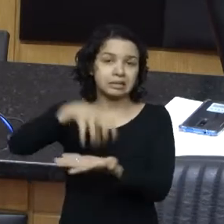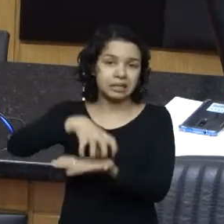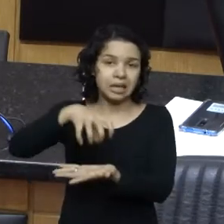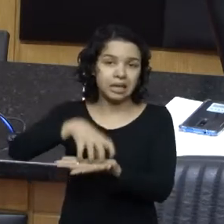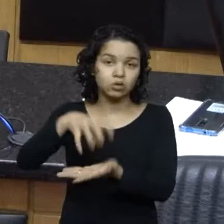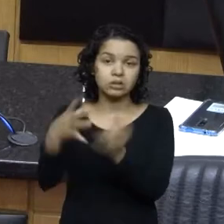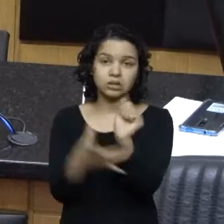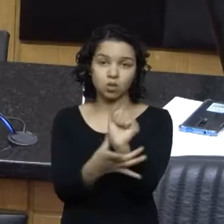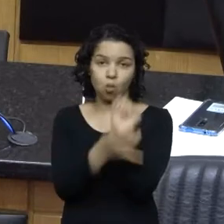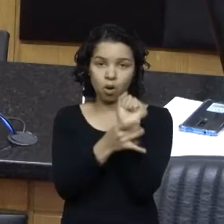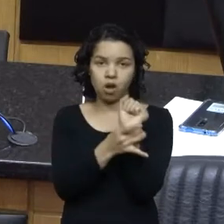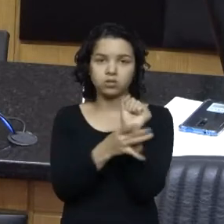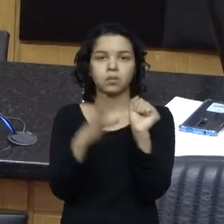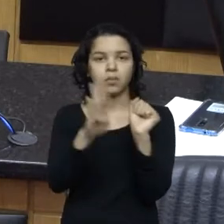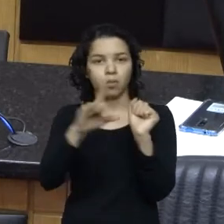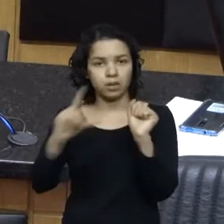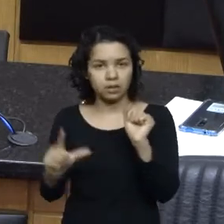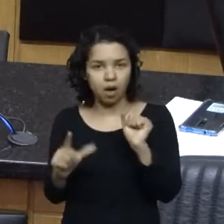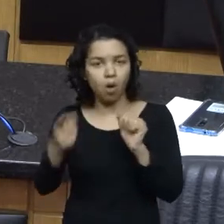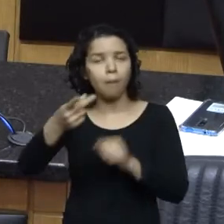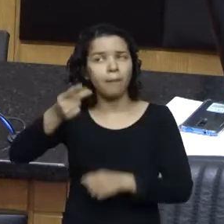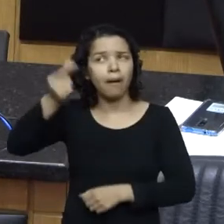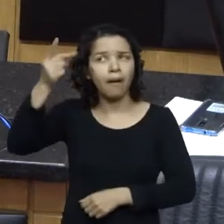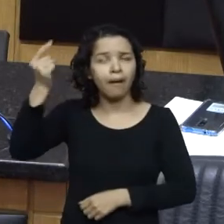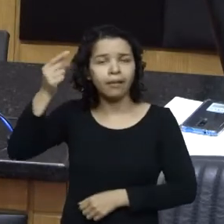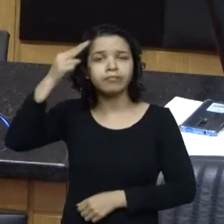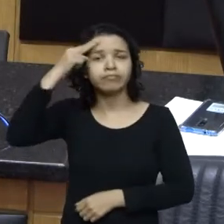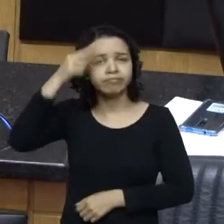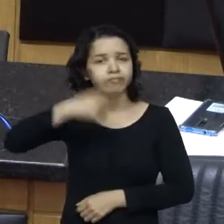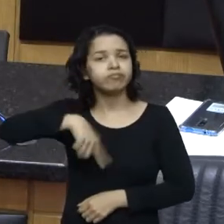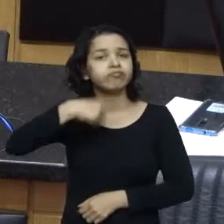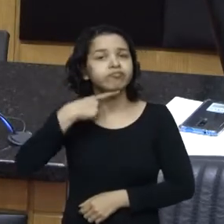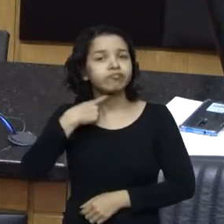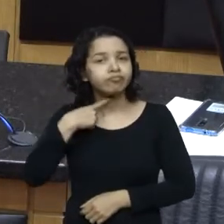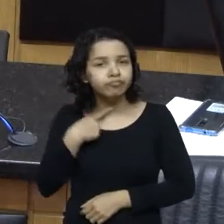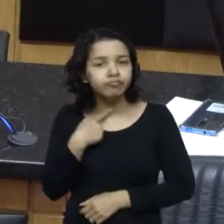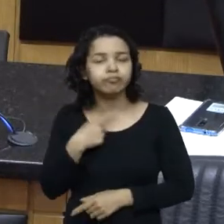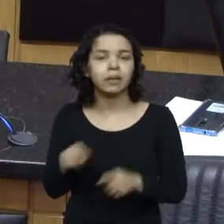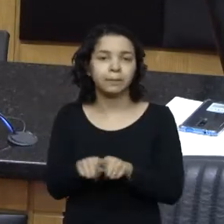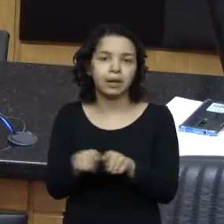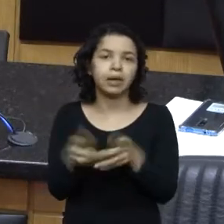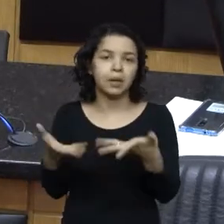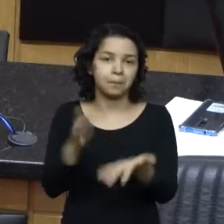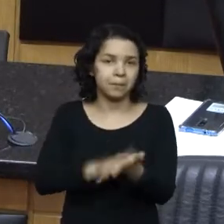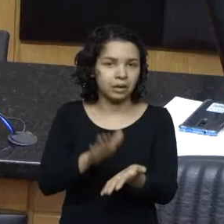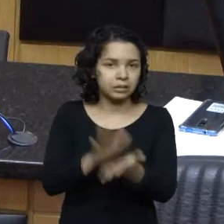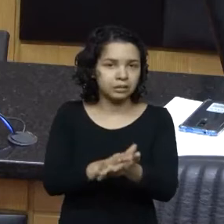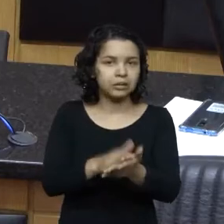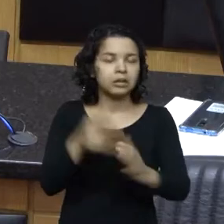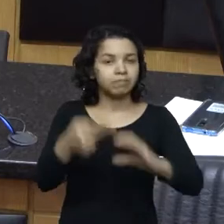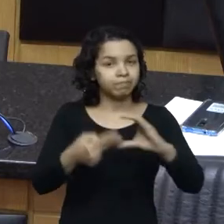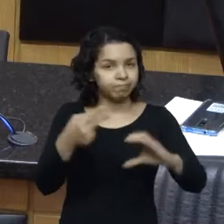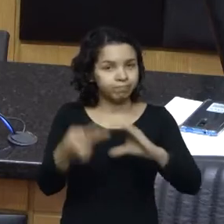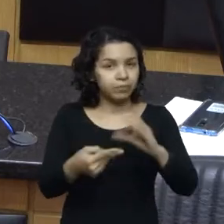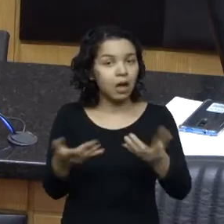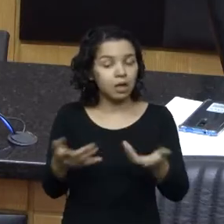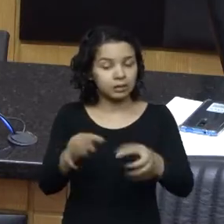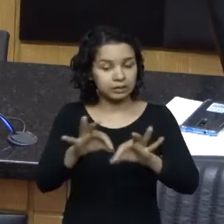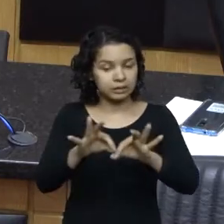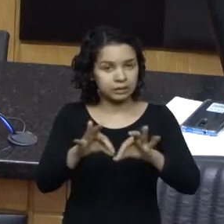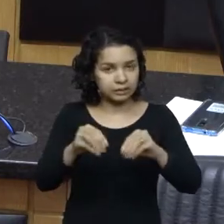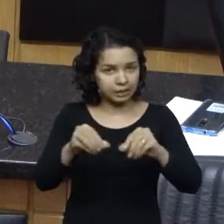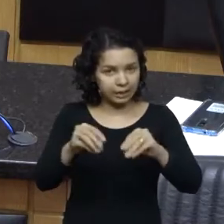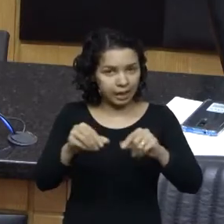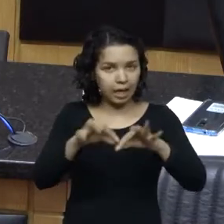sonho, quero, inclusive, parabenizar a Câmara de Vereadores de Bumenau, que liberou agora o terreno, que era da Prefeitura,